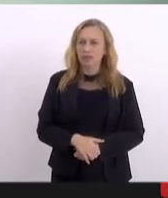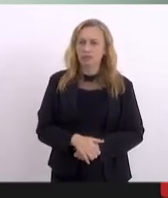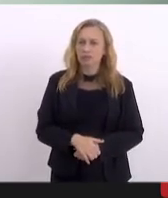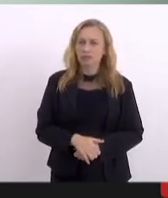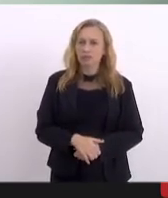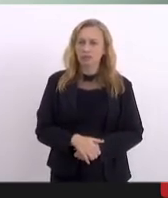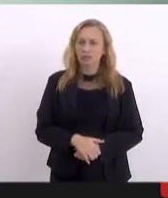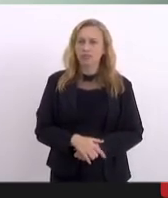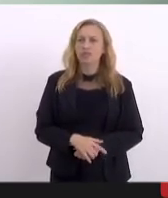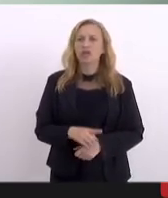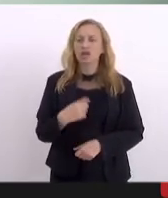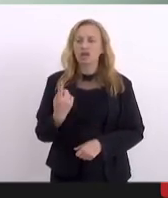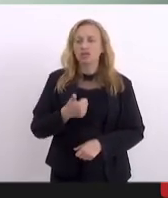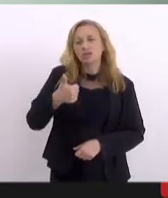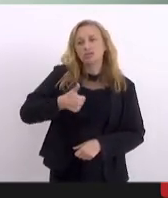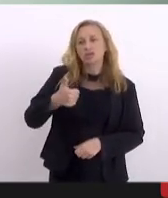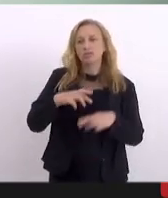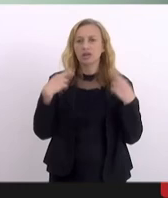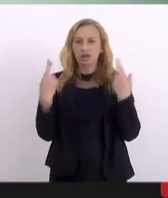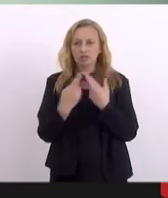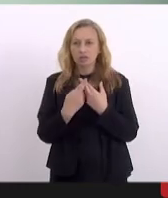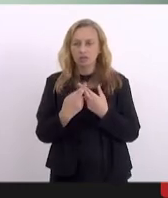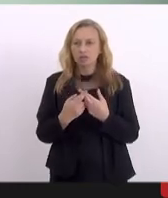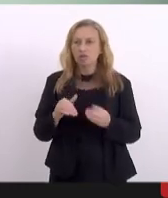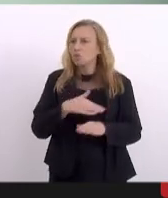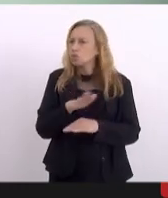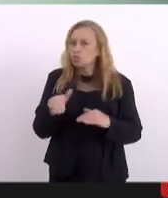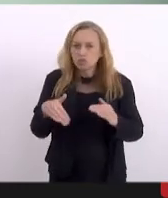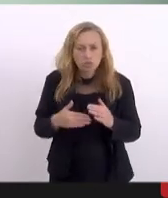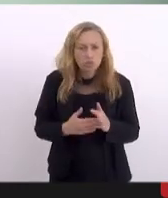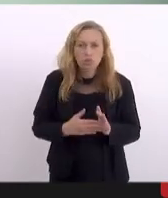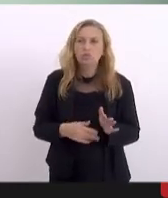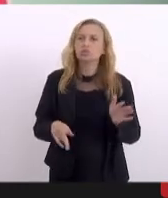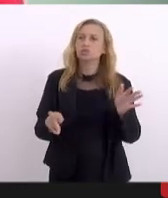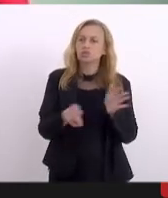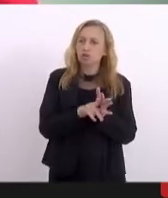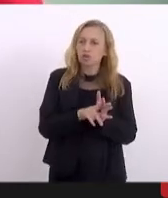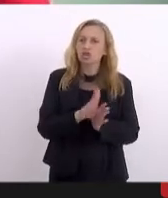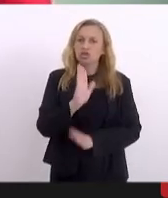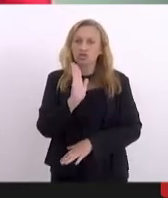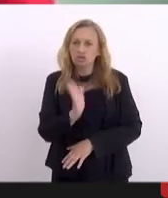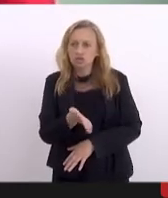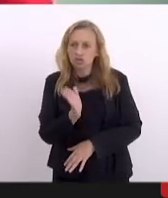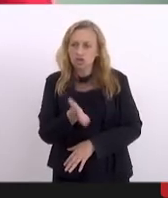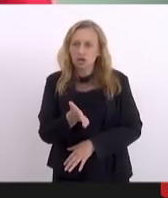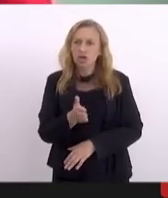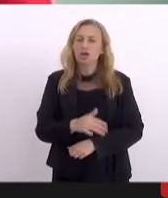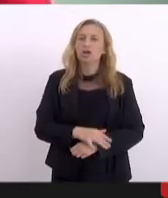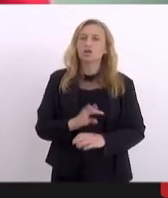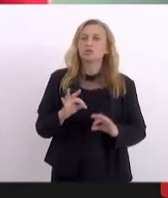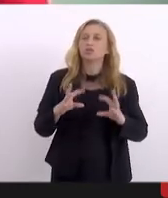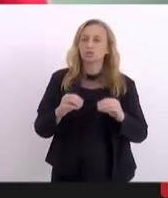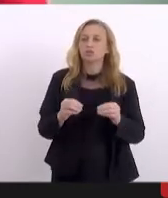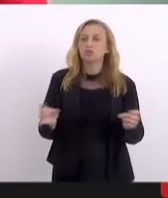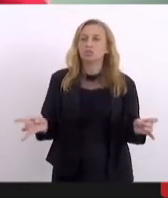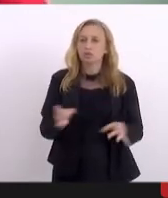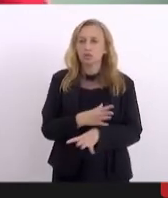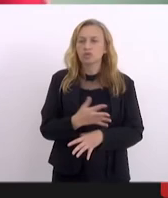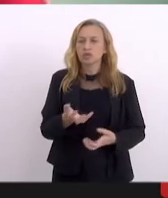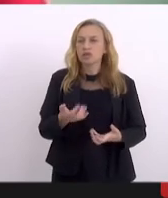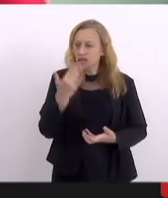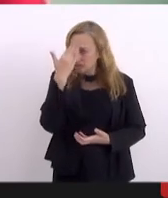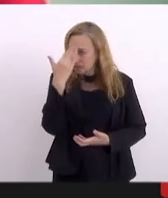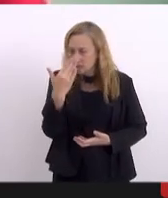nossa primeira reunião. Estamos com todos os projetos já com pareceres. Quero agradecer aqui